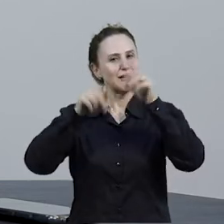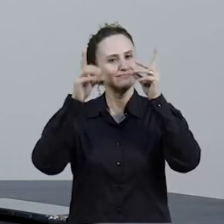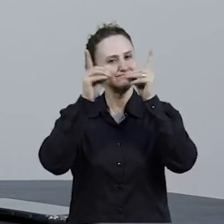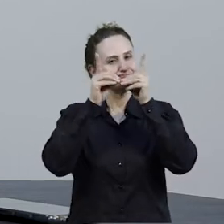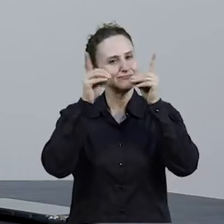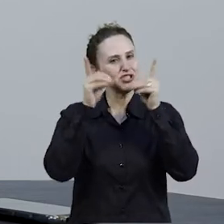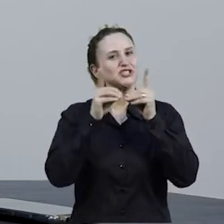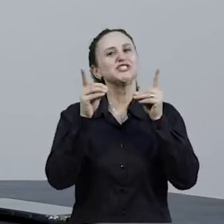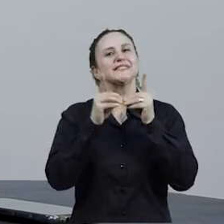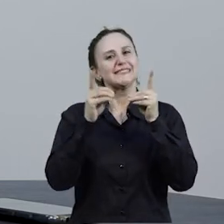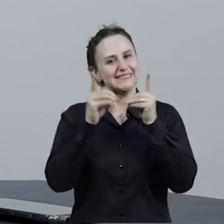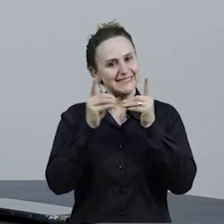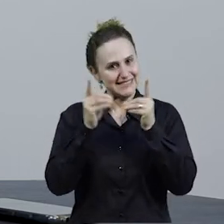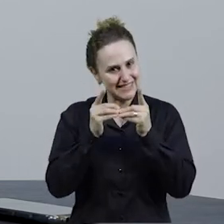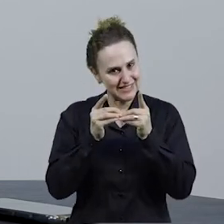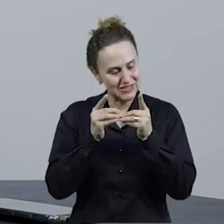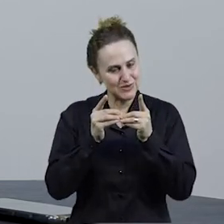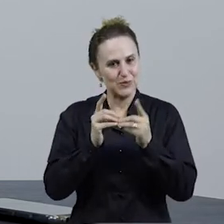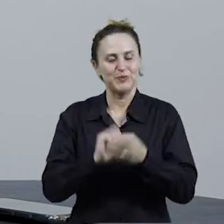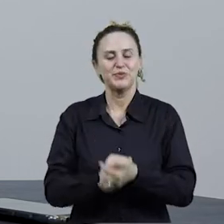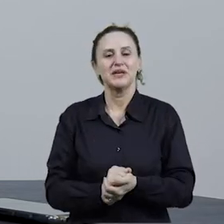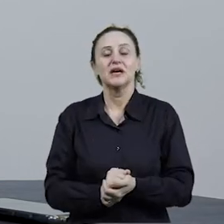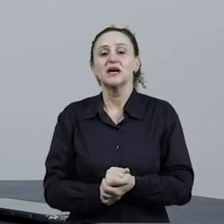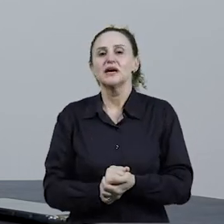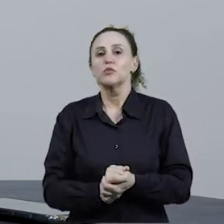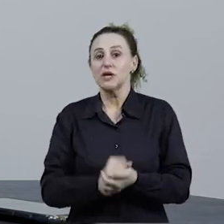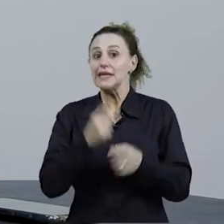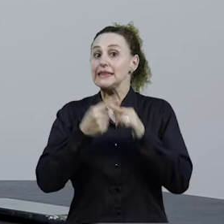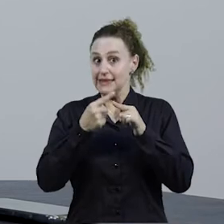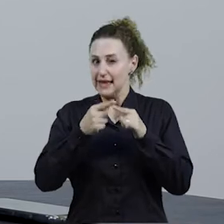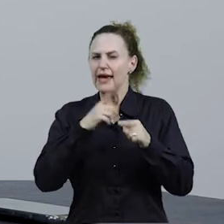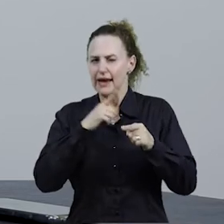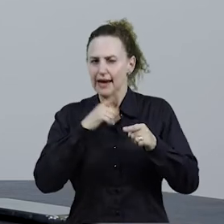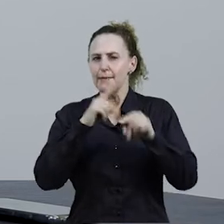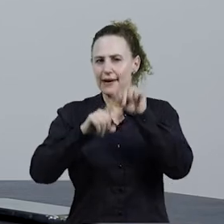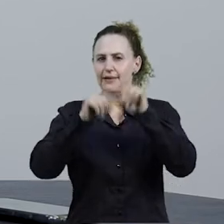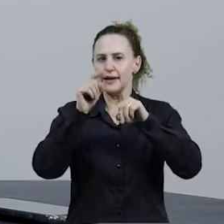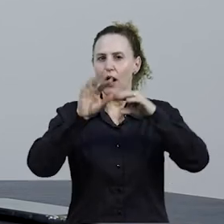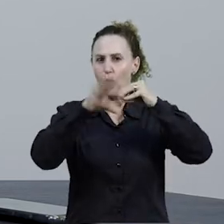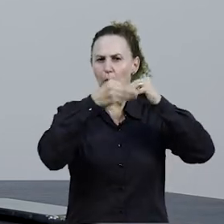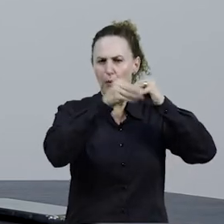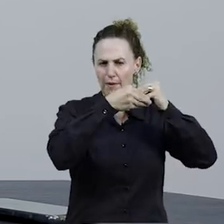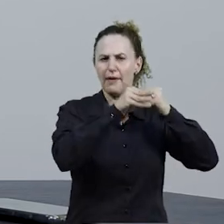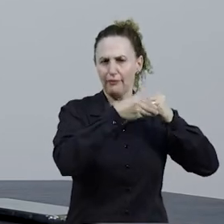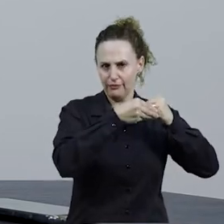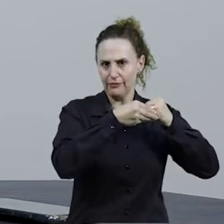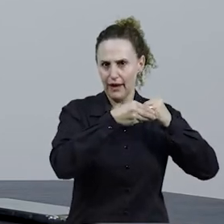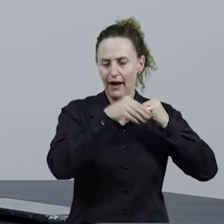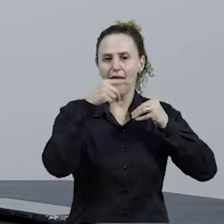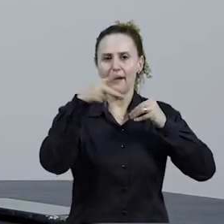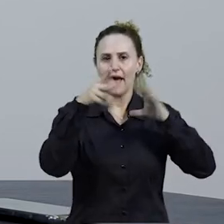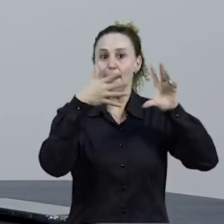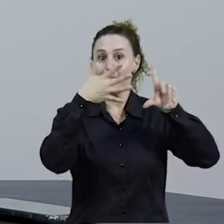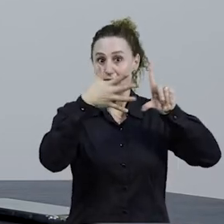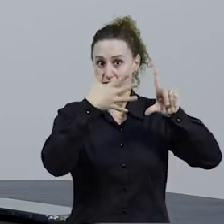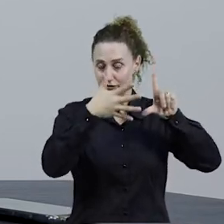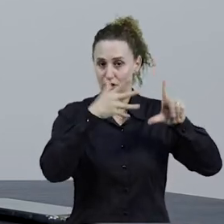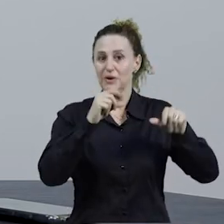Então, apesar de estar no material complementar, deem uma olhada, porque eu coloquei uma